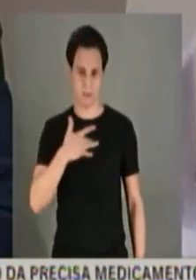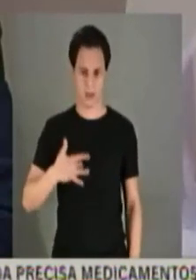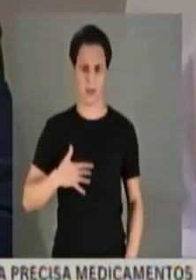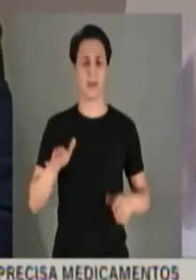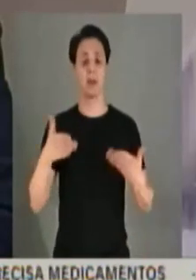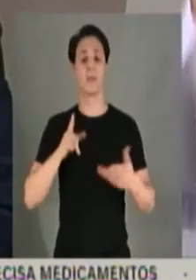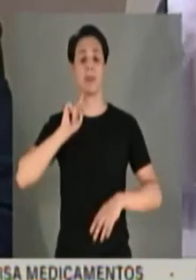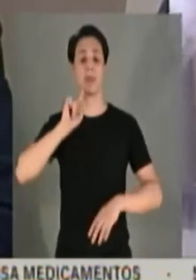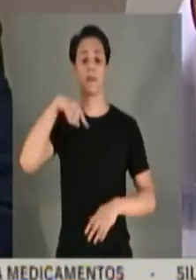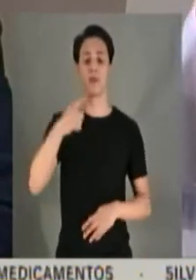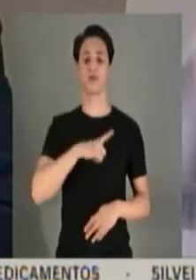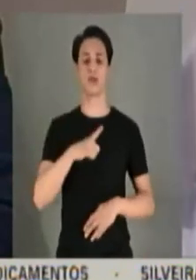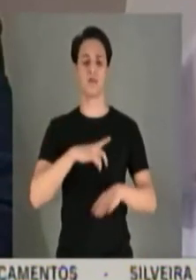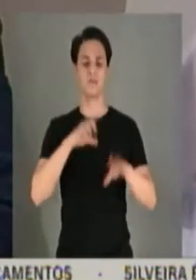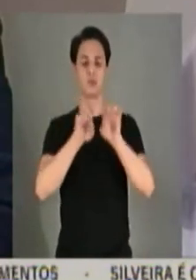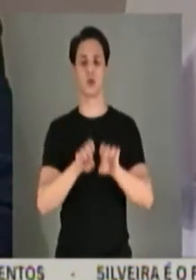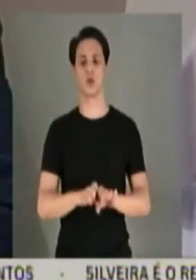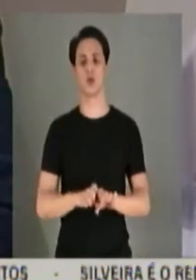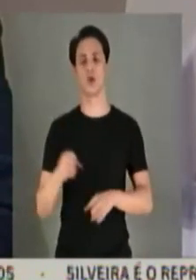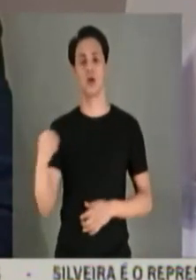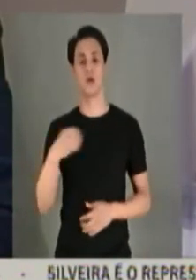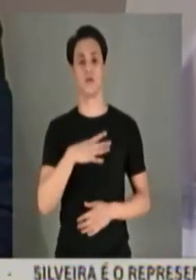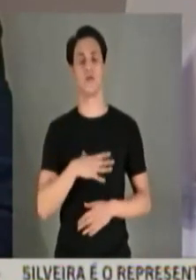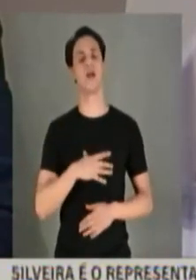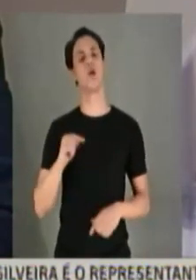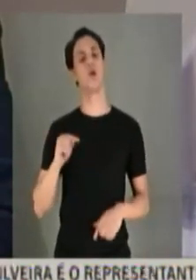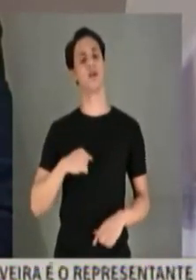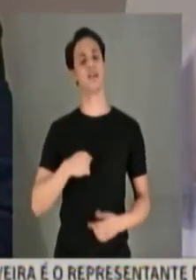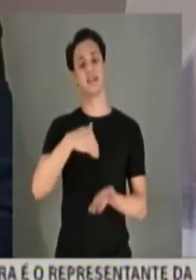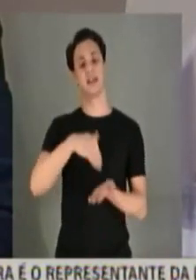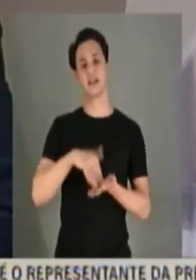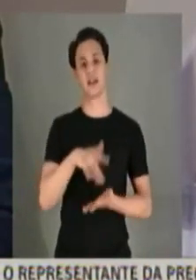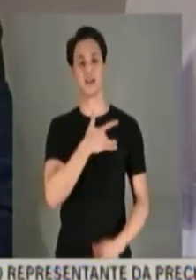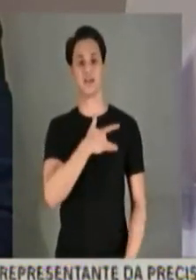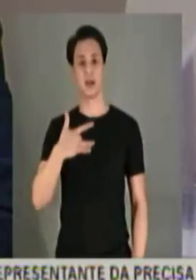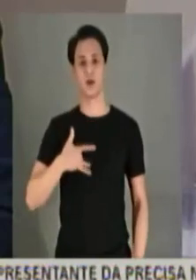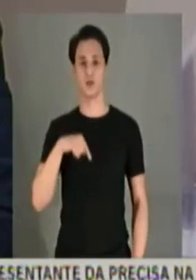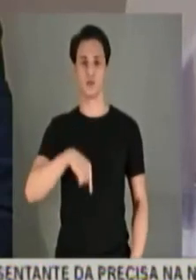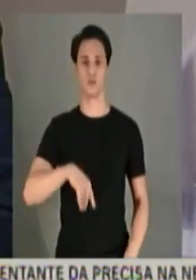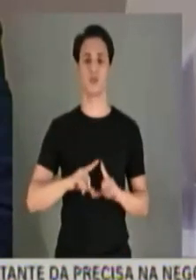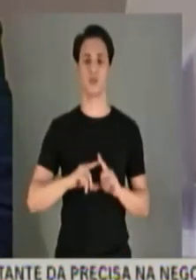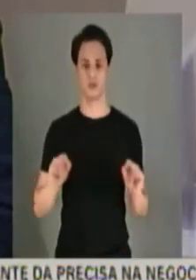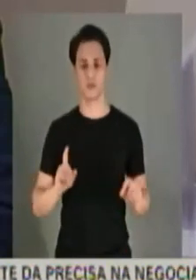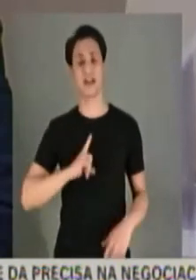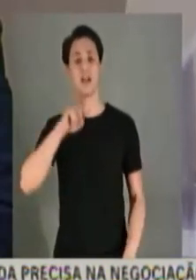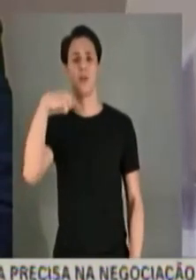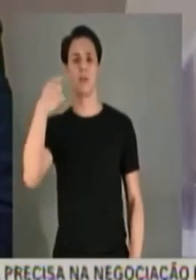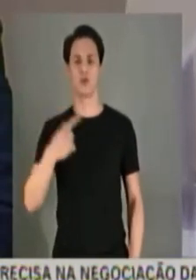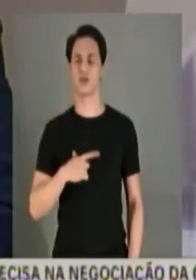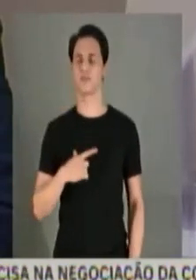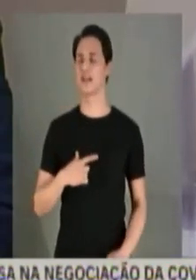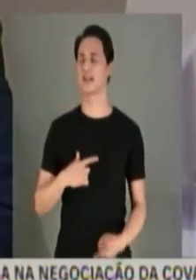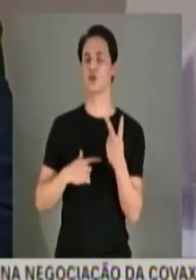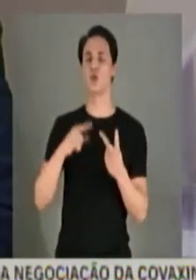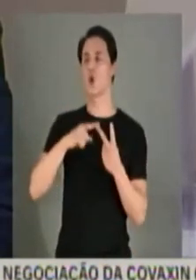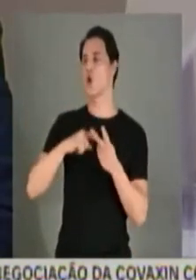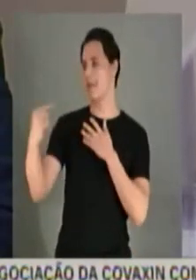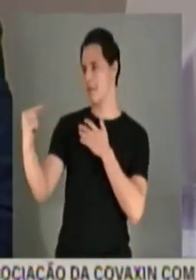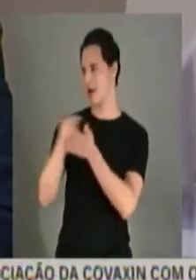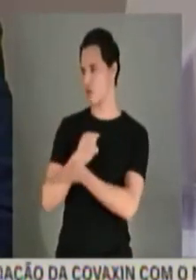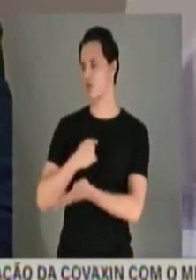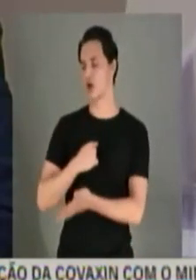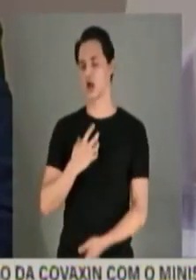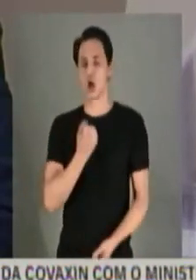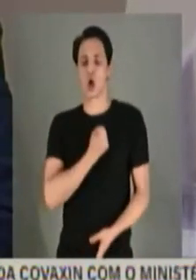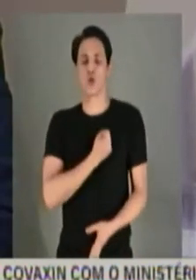reestruturação, eu me vinculei à SESEC Saúde. E, respondendo à segunda pergunta, em relação ao número de processos que cada auditor pega